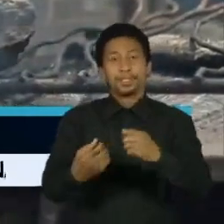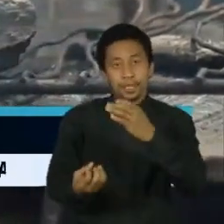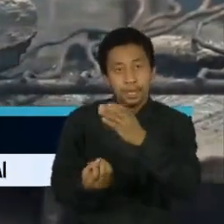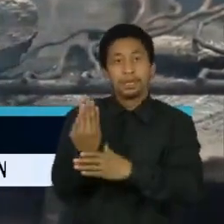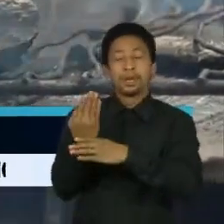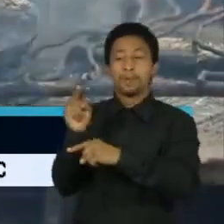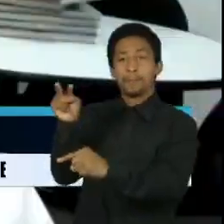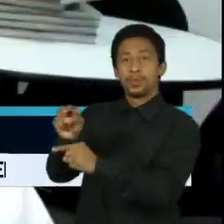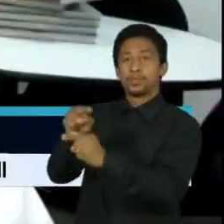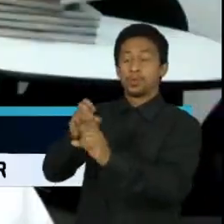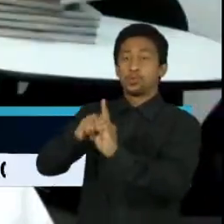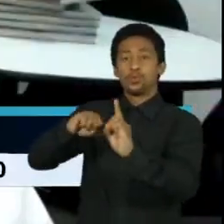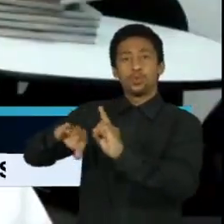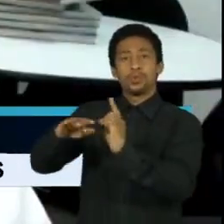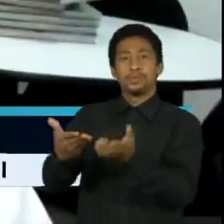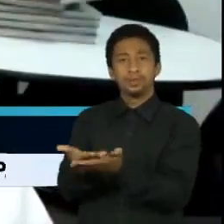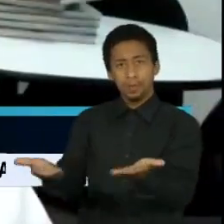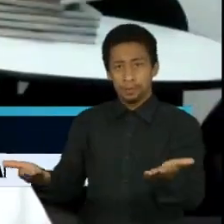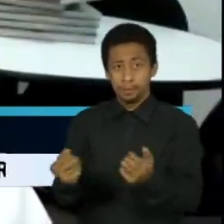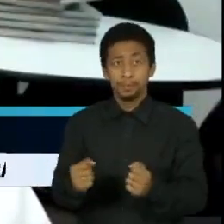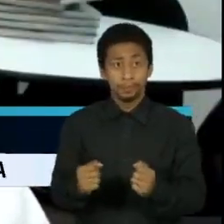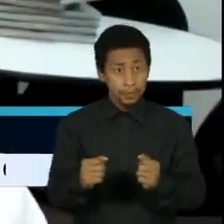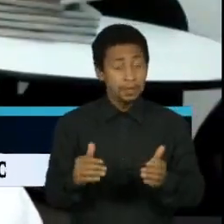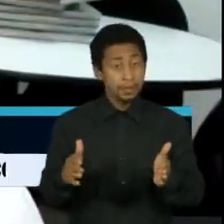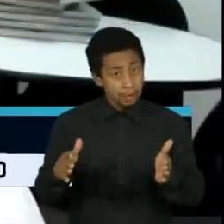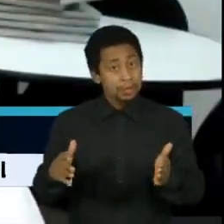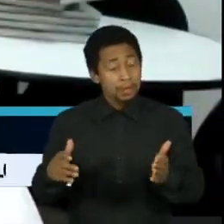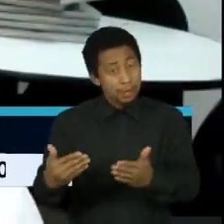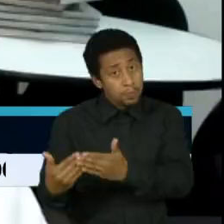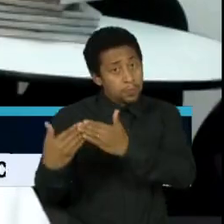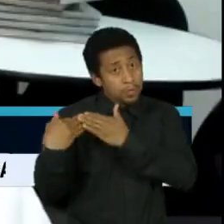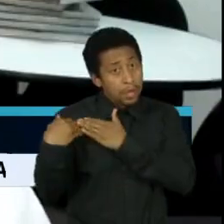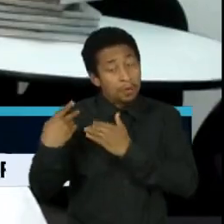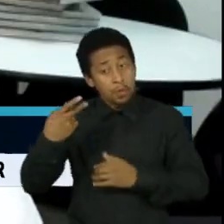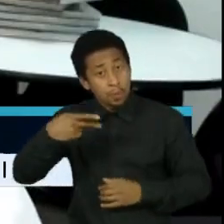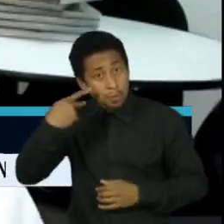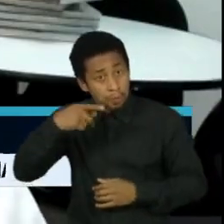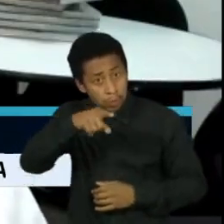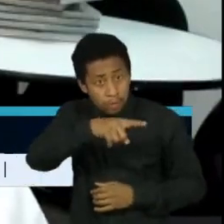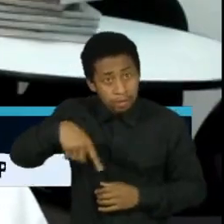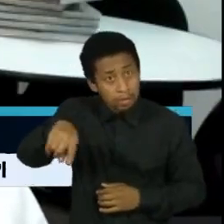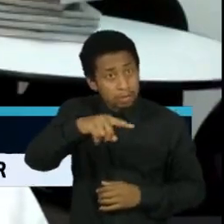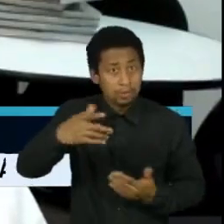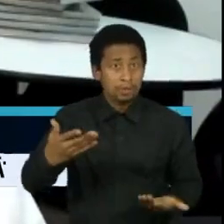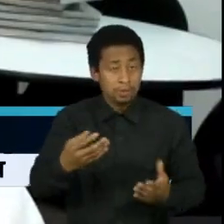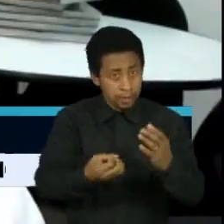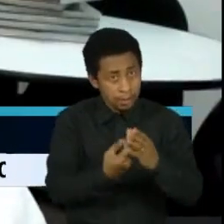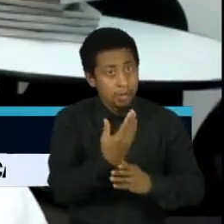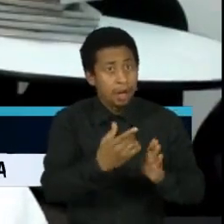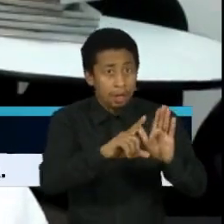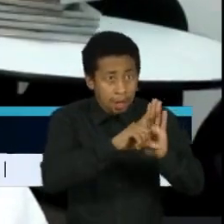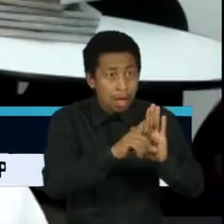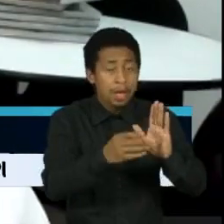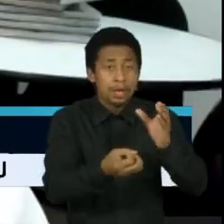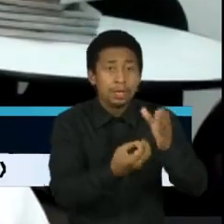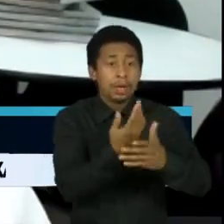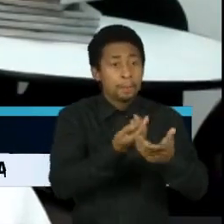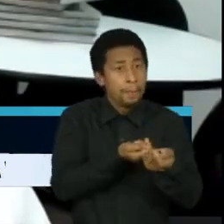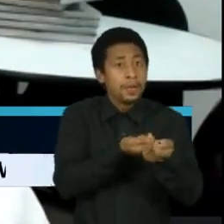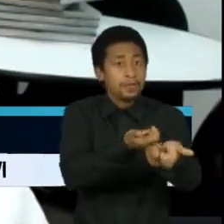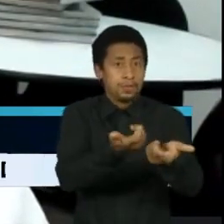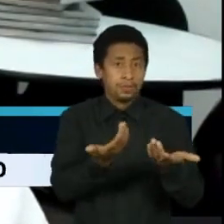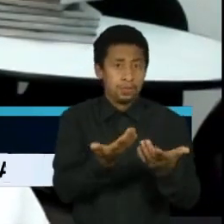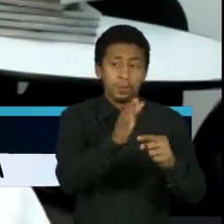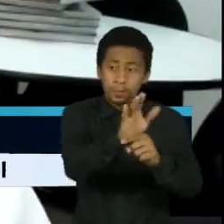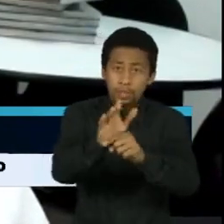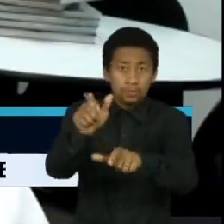proteção social. Passa pelo desenho de políticas que melhorem a distribuição de renda no Brasil, que melhorem o acesso ao